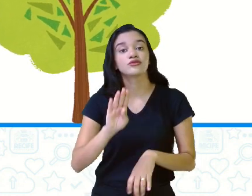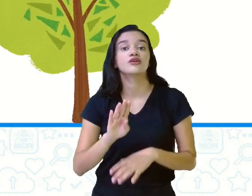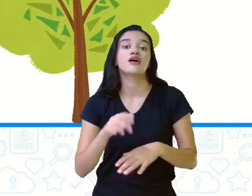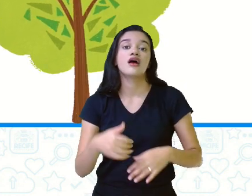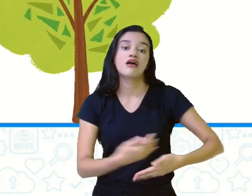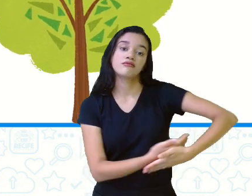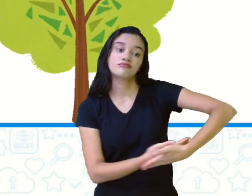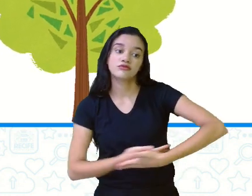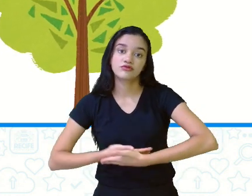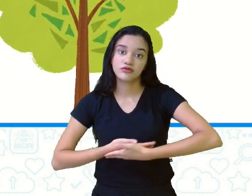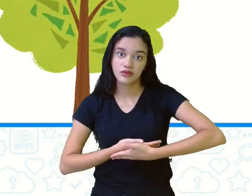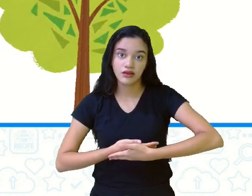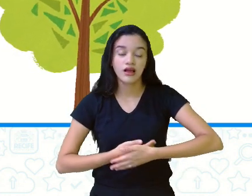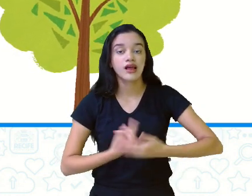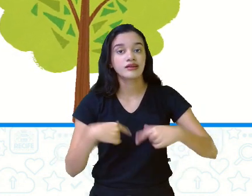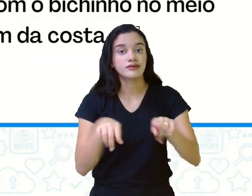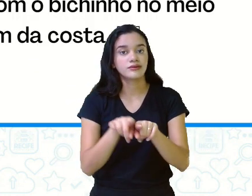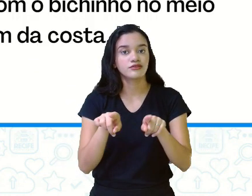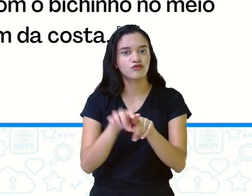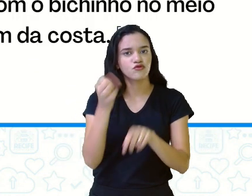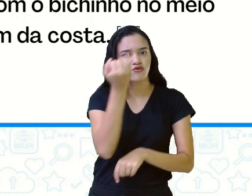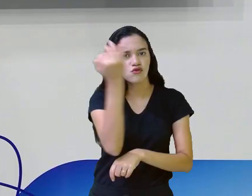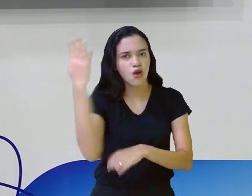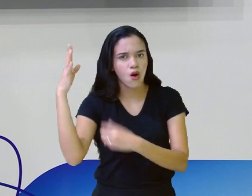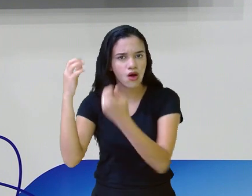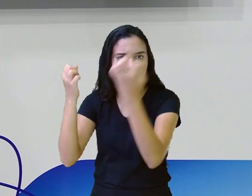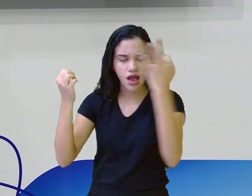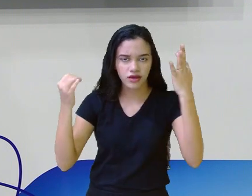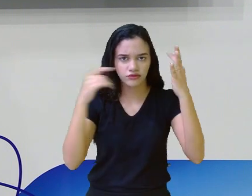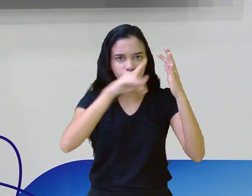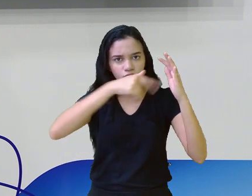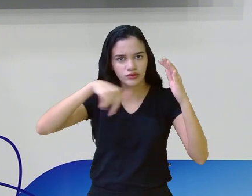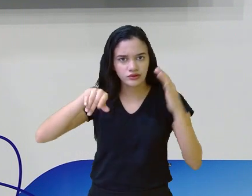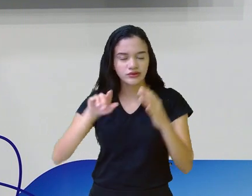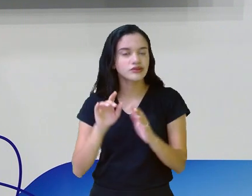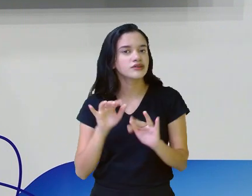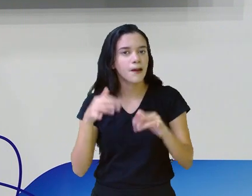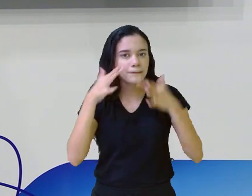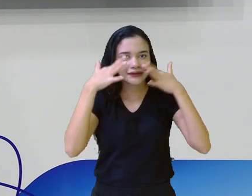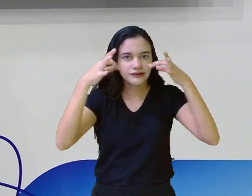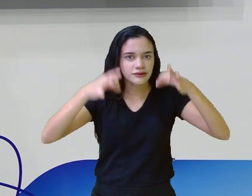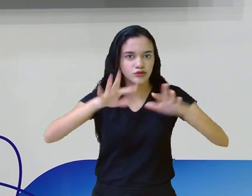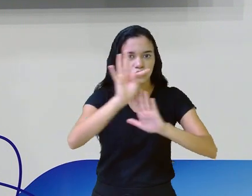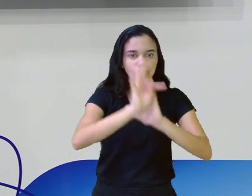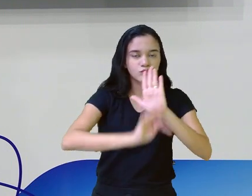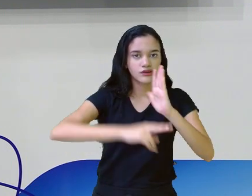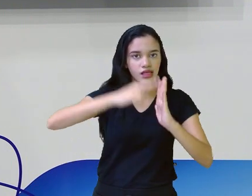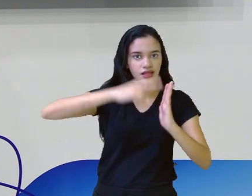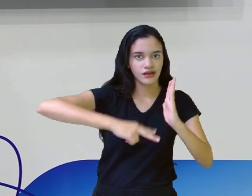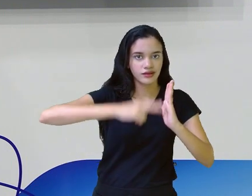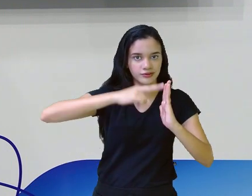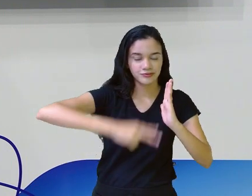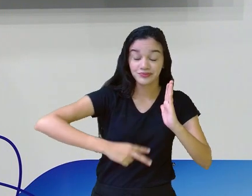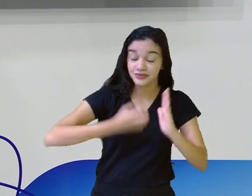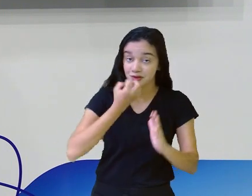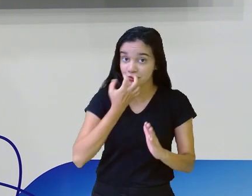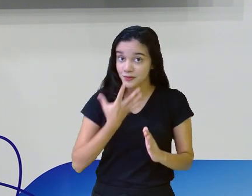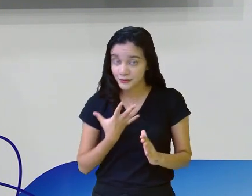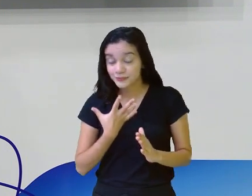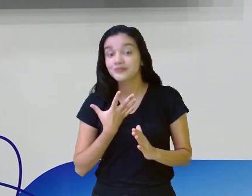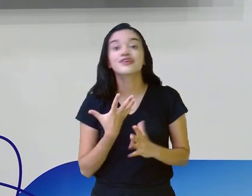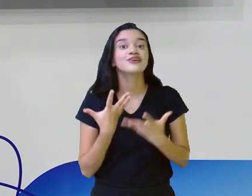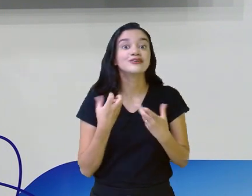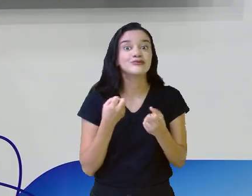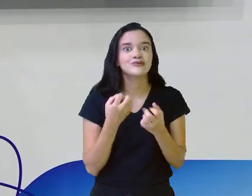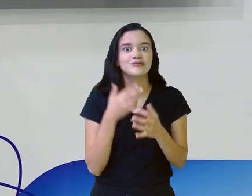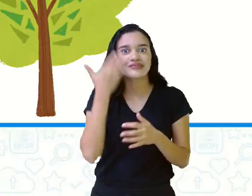floresta. Prestaram aí bem atenção no texto, na leitura? Bom, vamos